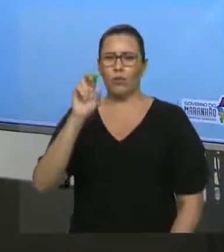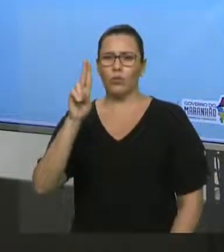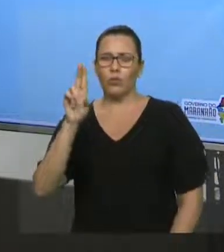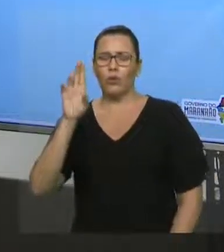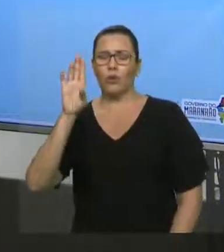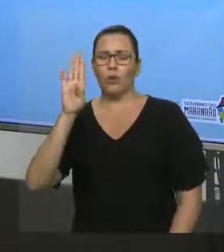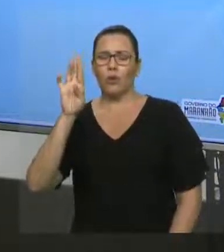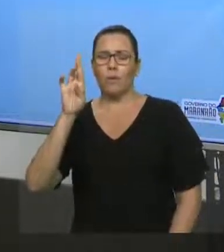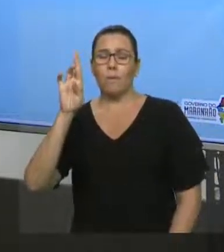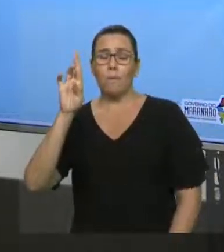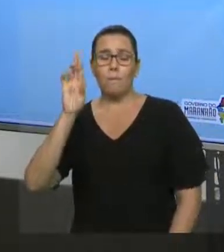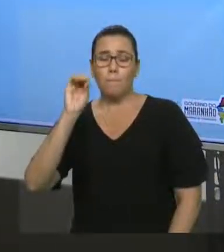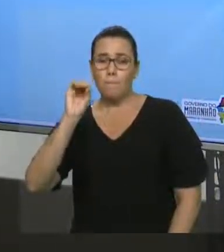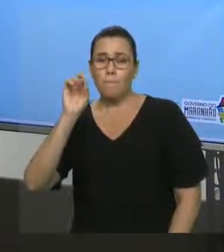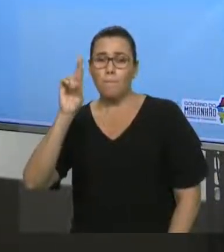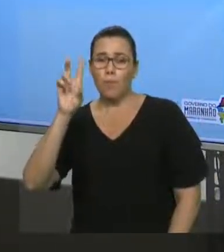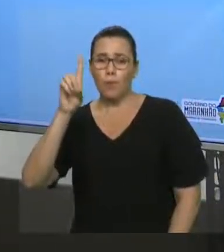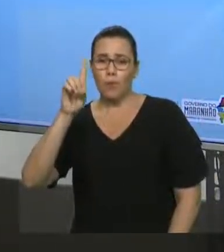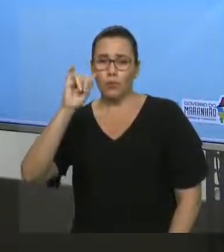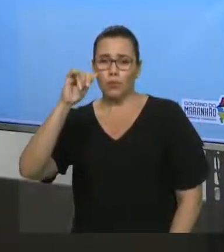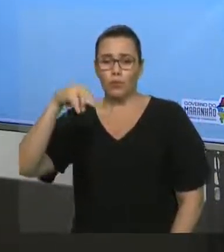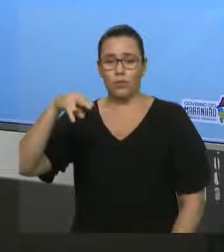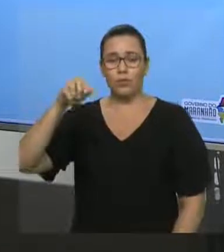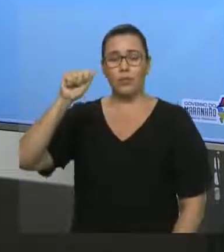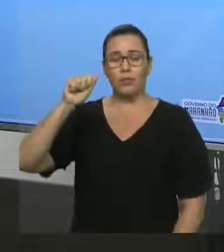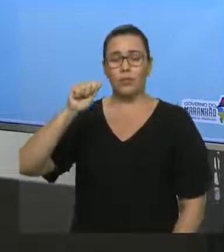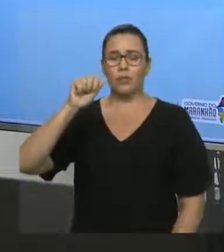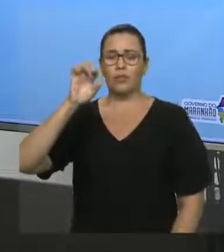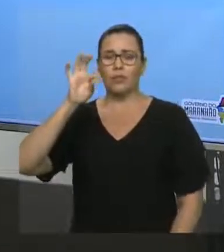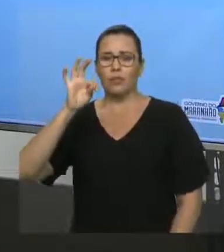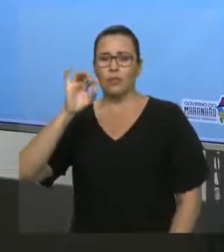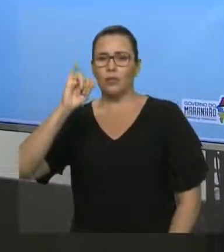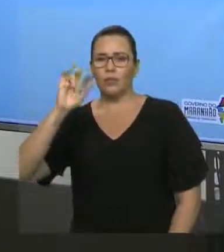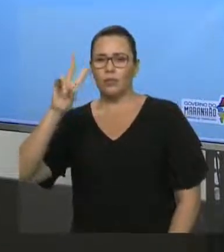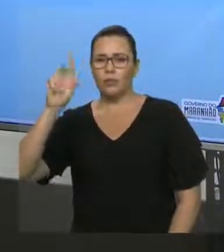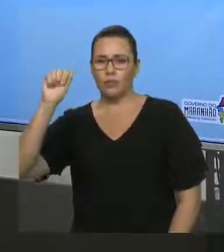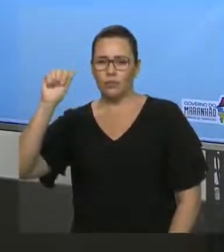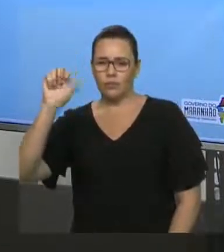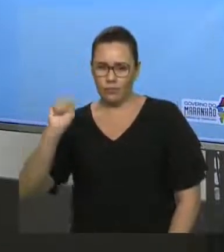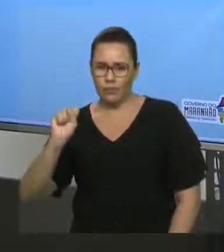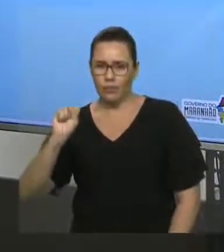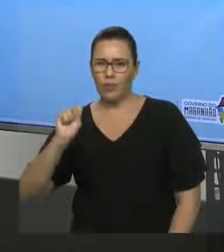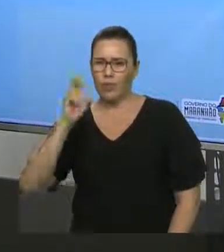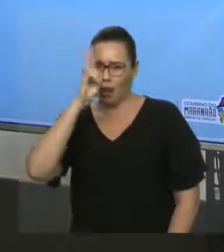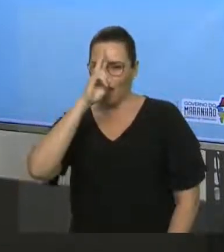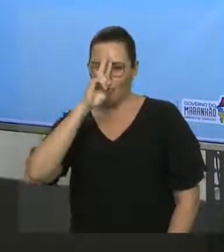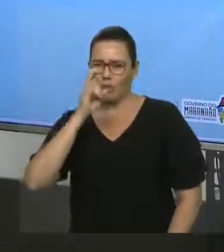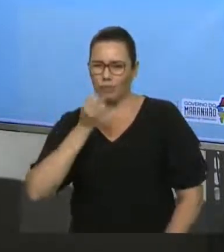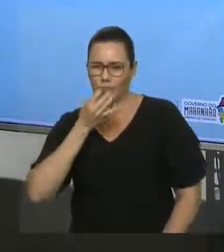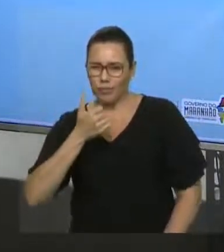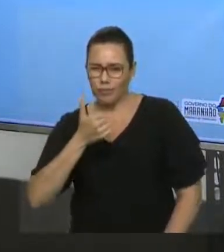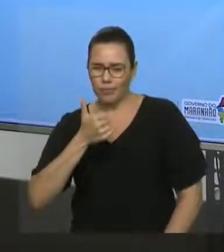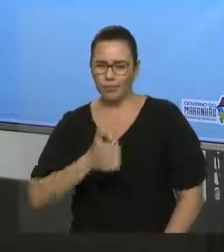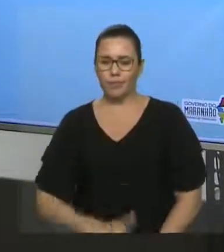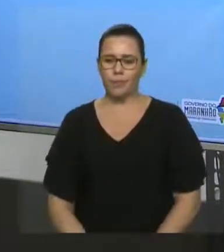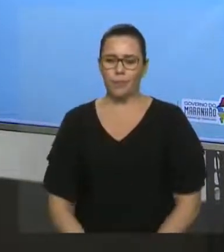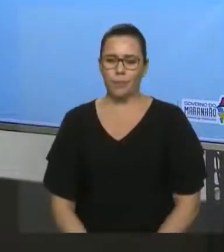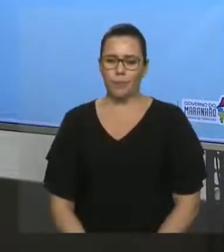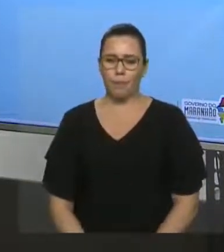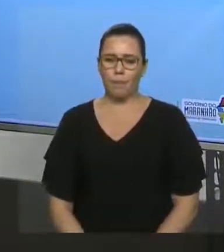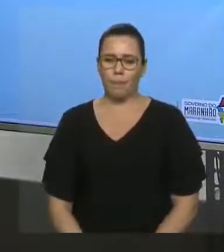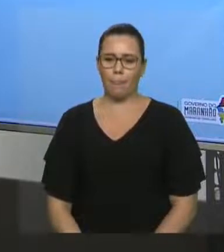chamadas conjunções subordinativas. Tudo bem? Lembrou? Então, vamos lá. Eu trouxe aqui só quatro para a gente